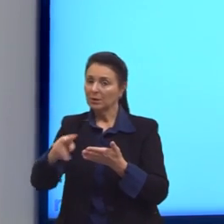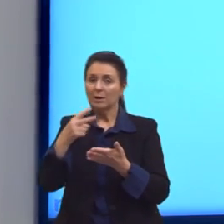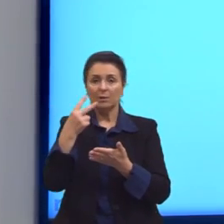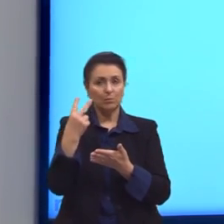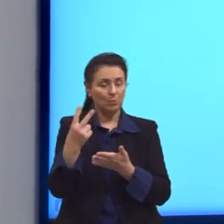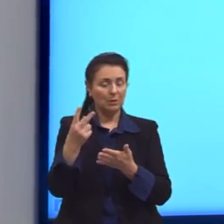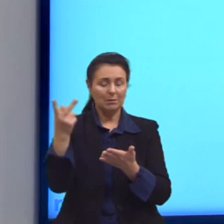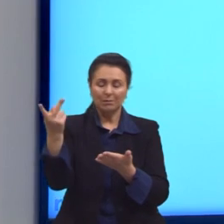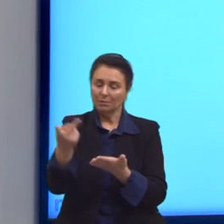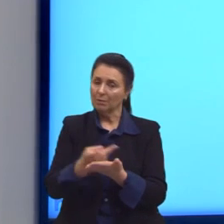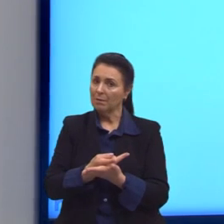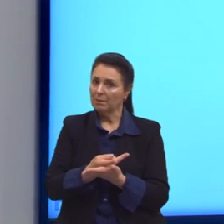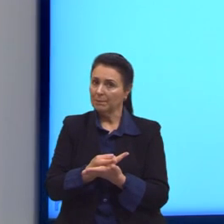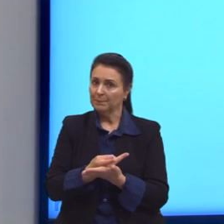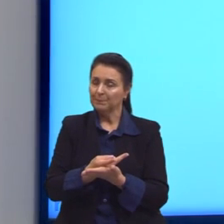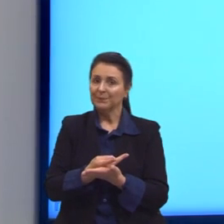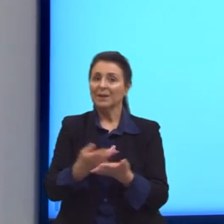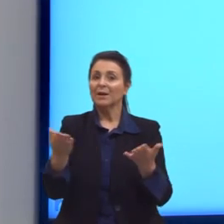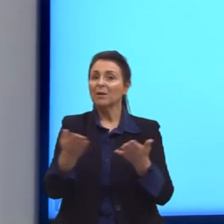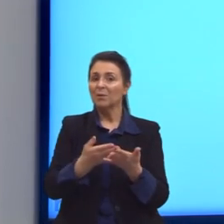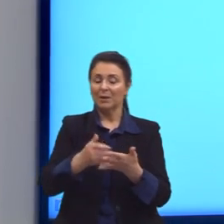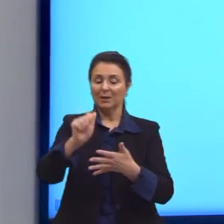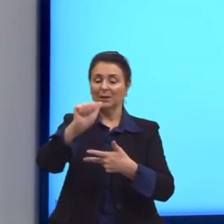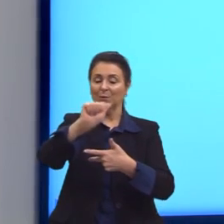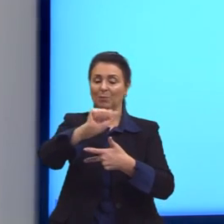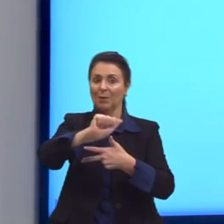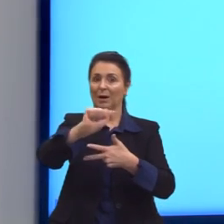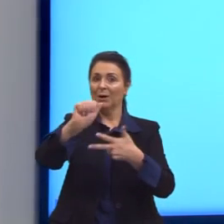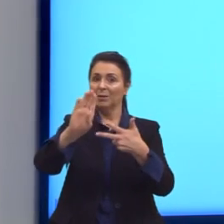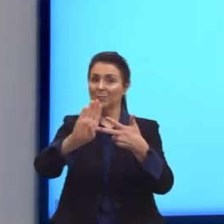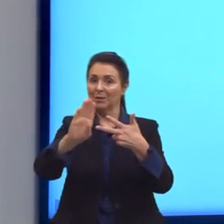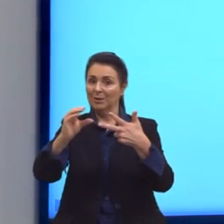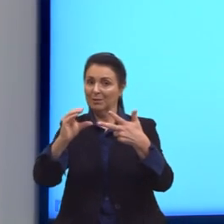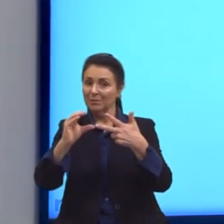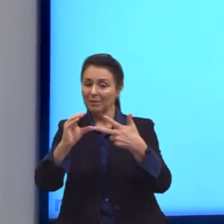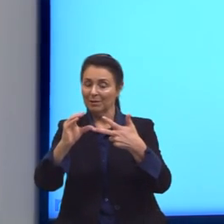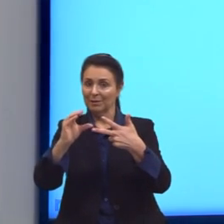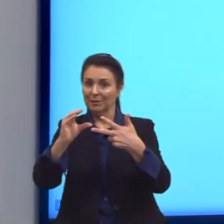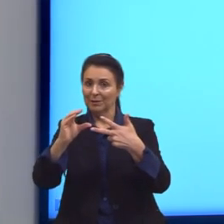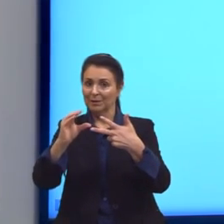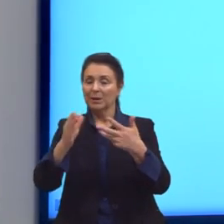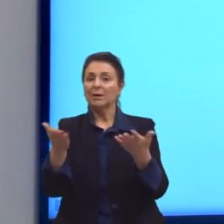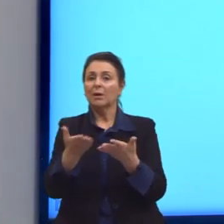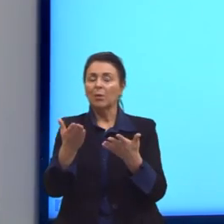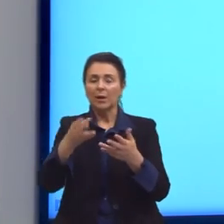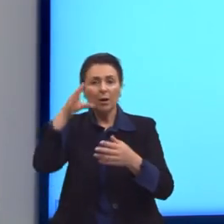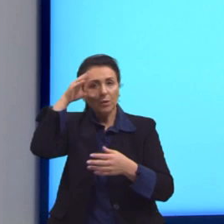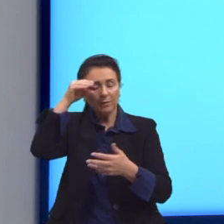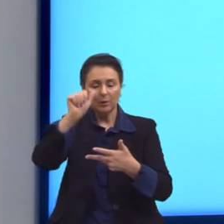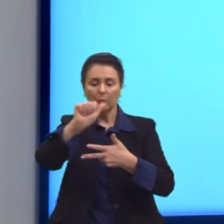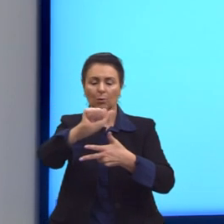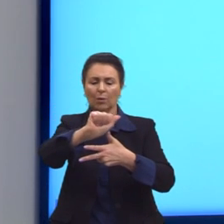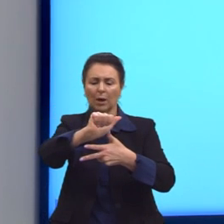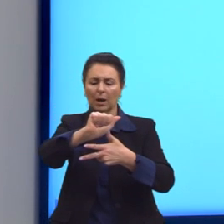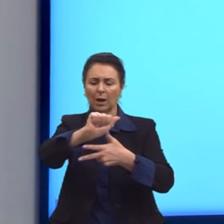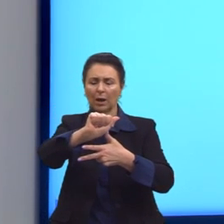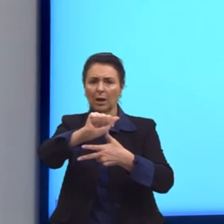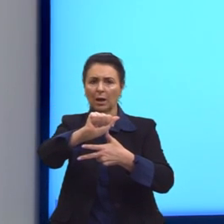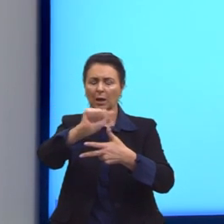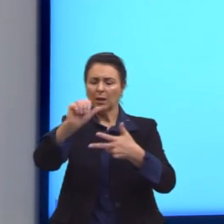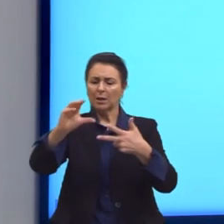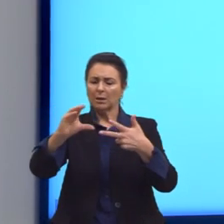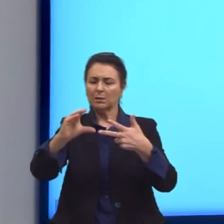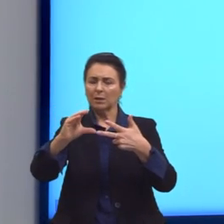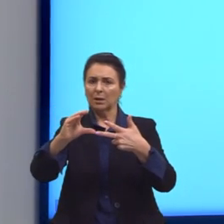alternativas. Ficamos ainda com três. Mas, observando a figura A e a figura C, elas